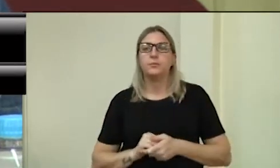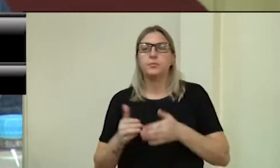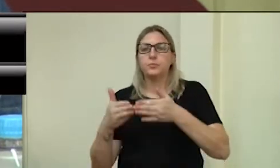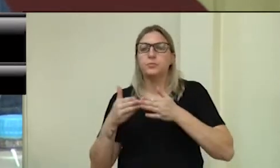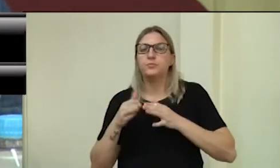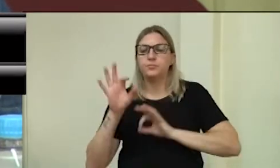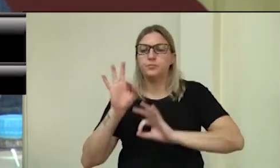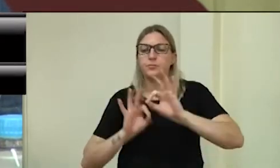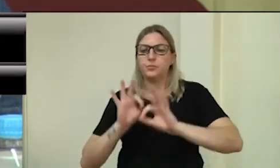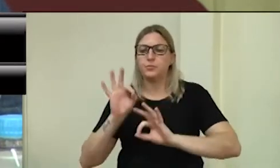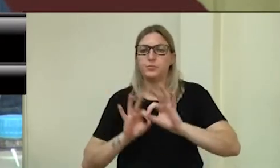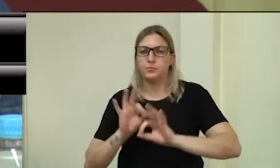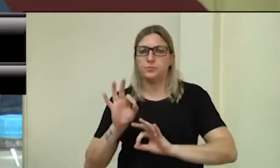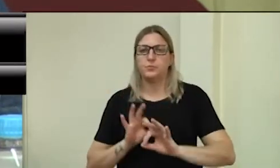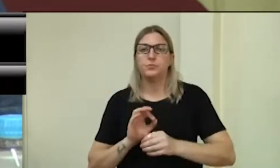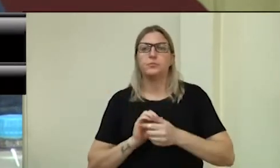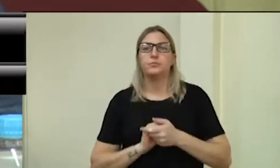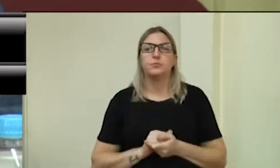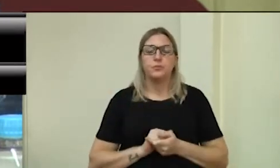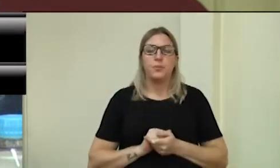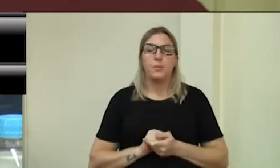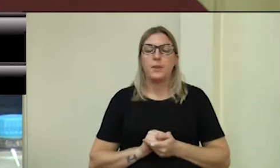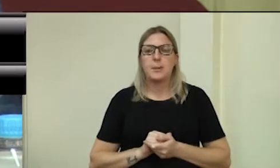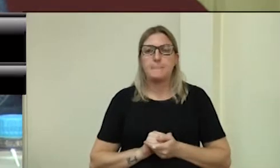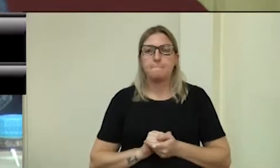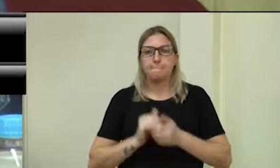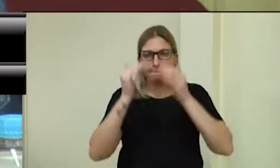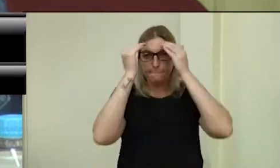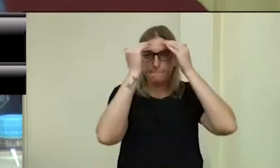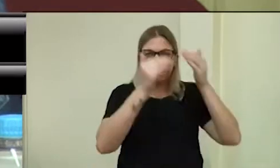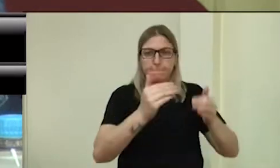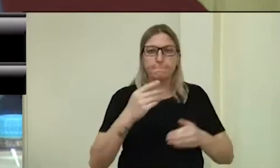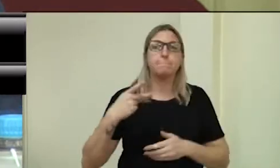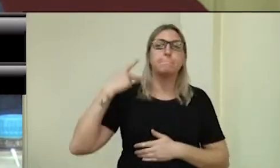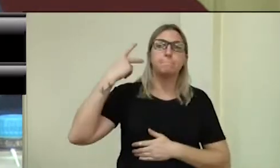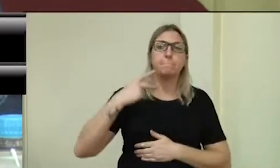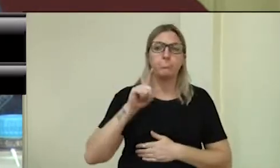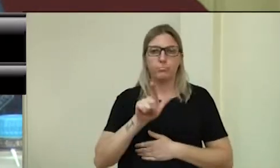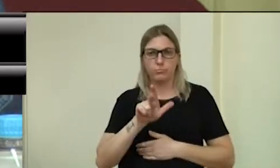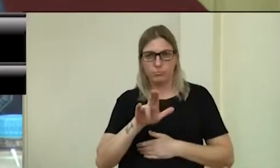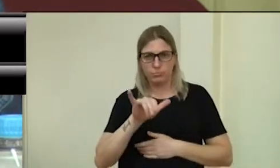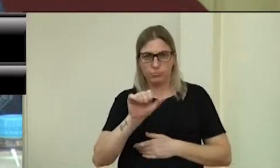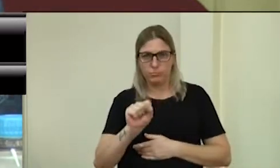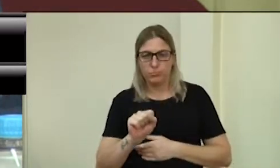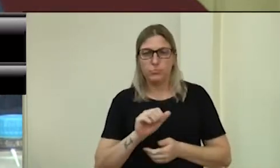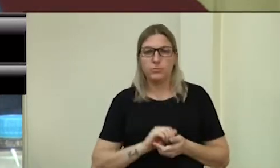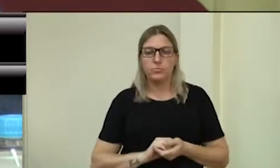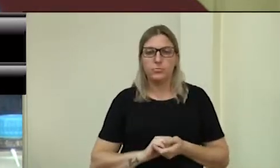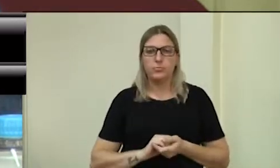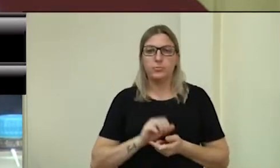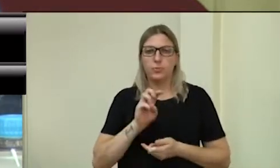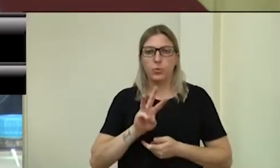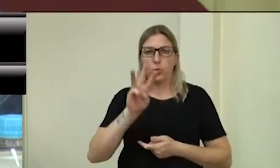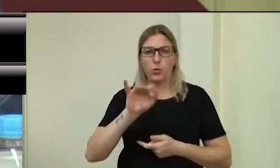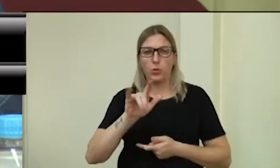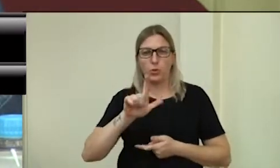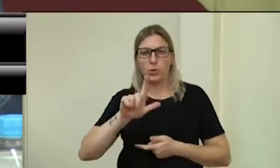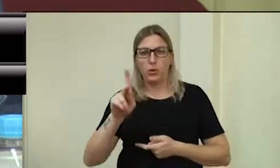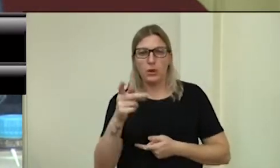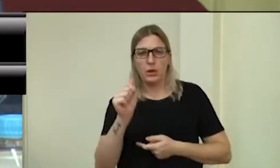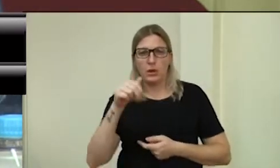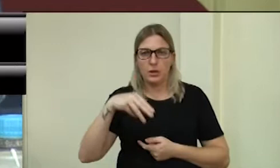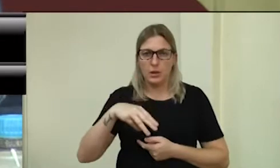os encaminhamentos legais para o solicitado. Respeitosamente, Luiz Henrique Radel, William Rakowski,